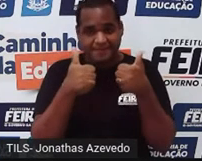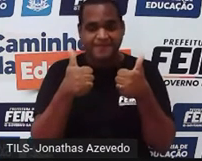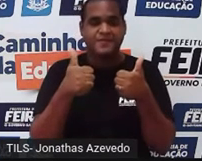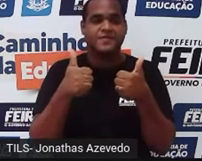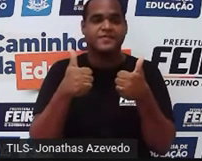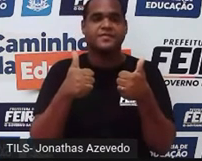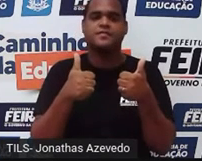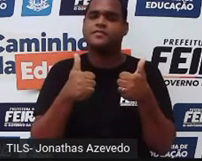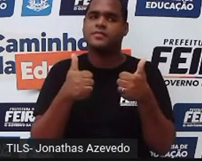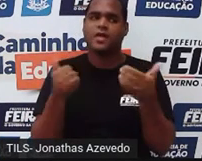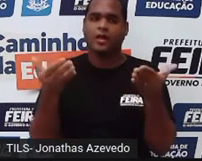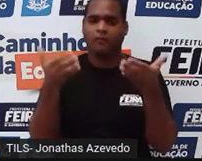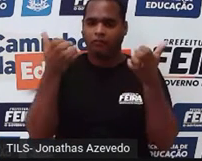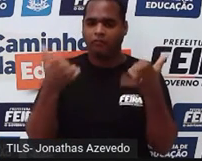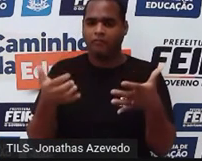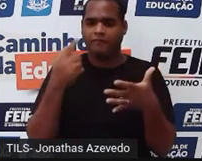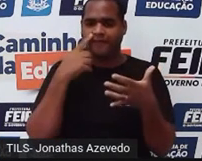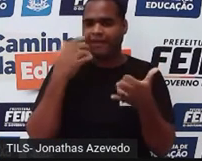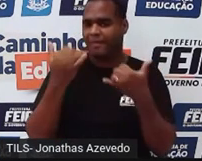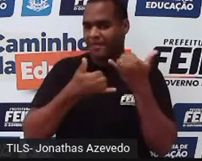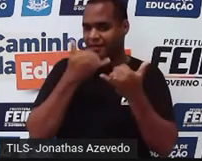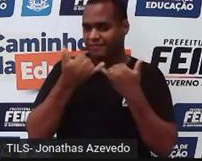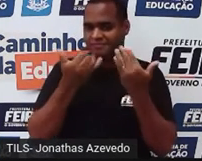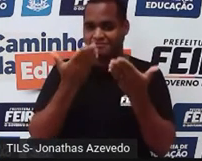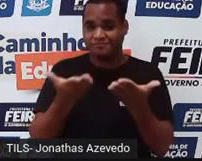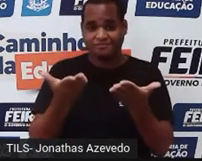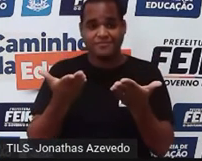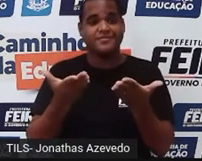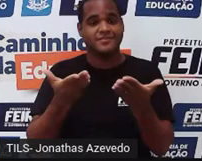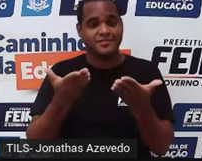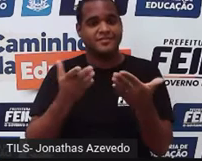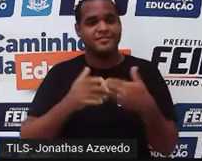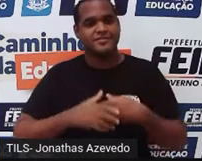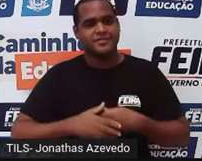Bom, e aí agora eu quero fazer um joguinho com você, né?